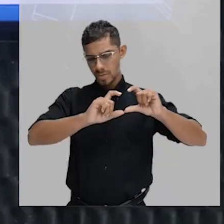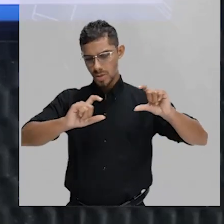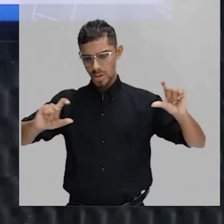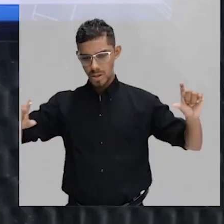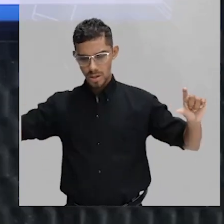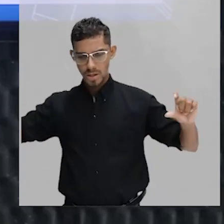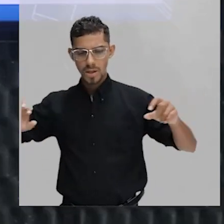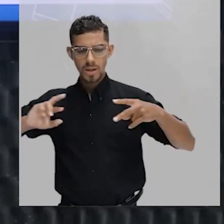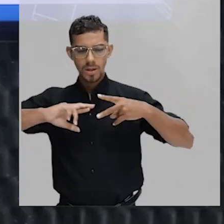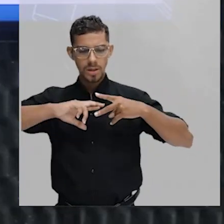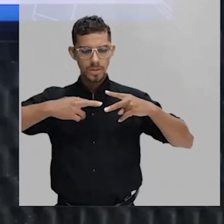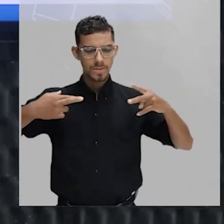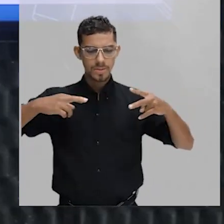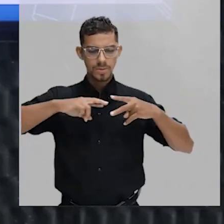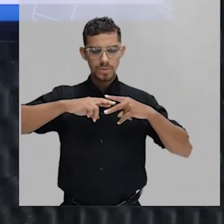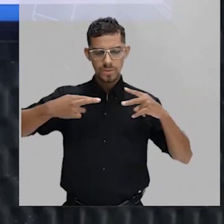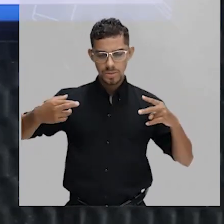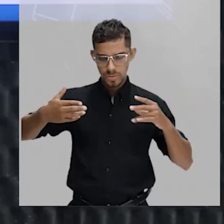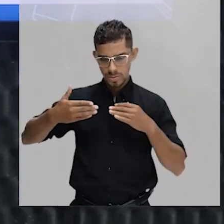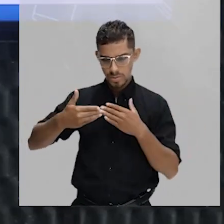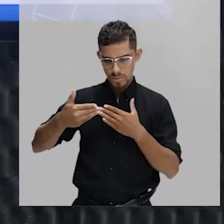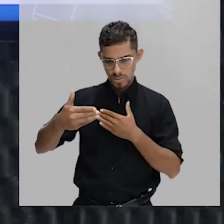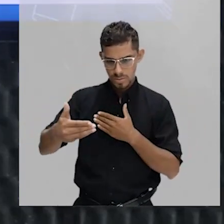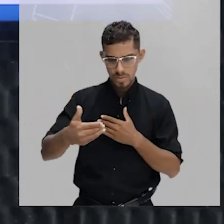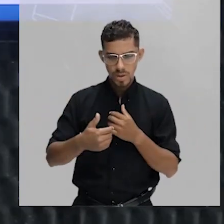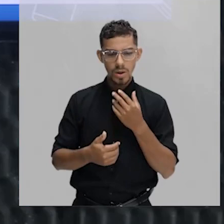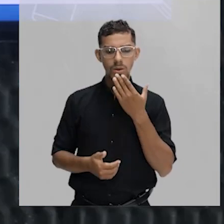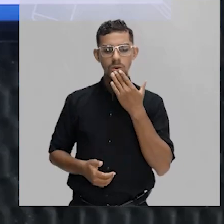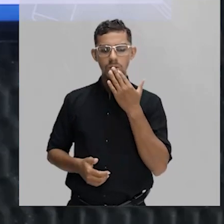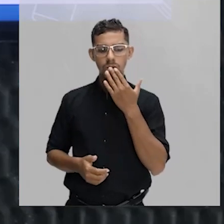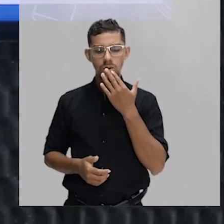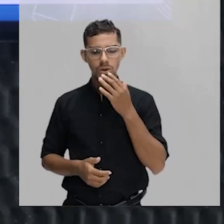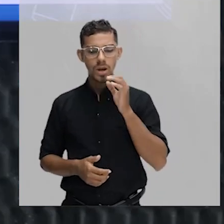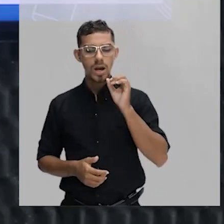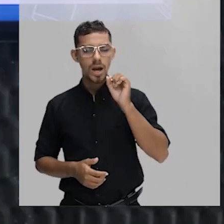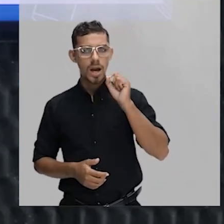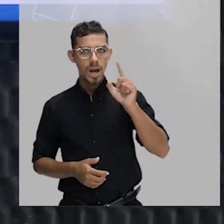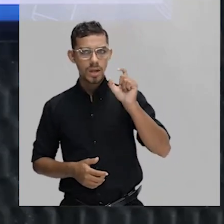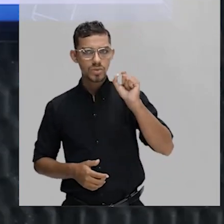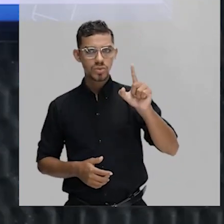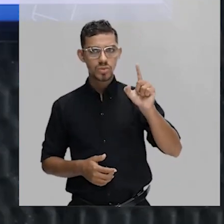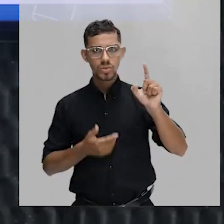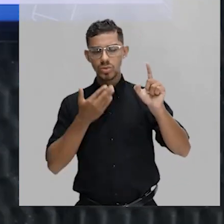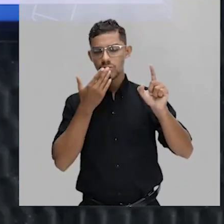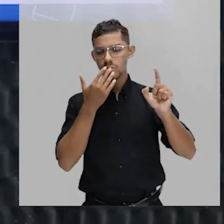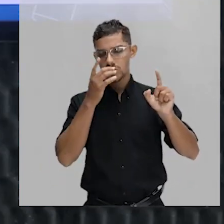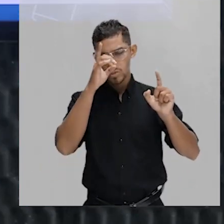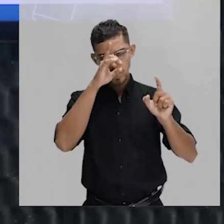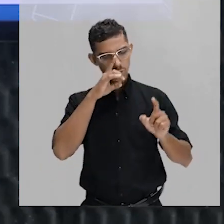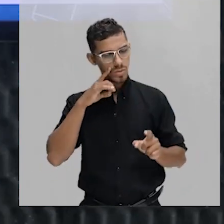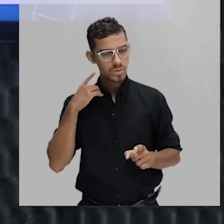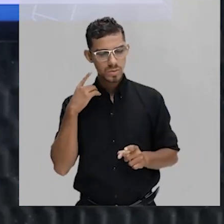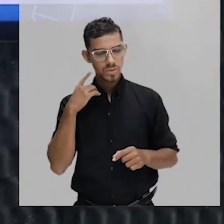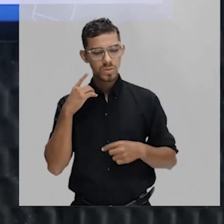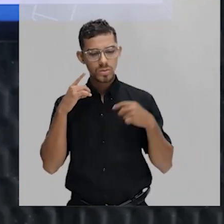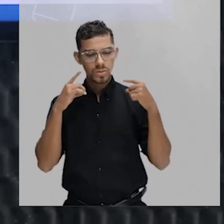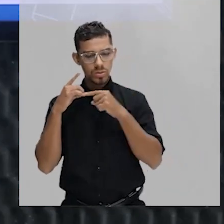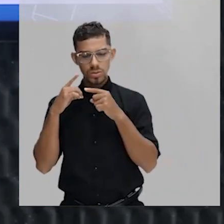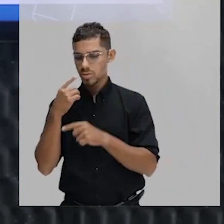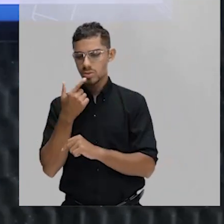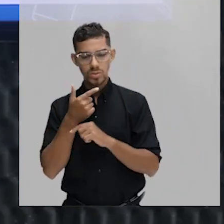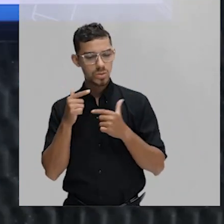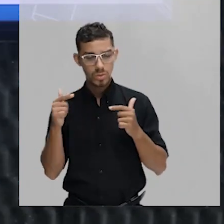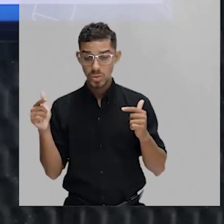mensageiro. Veja que ele tem trechos azul e trechos em amarelo. Esses trechos em amarelo não têm informação genética